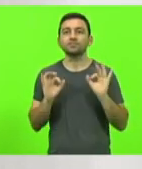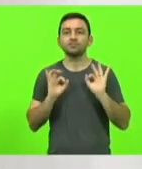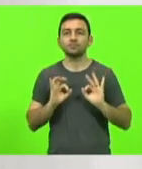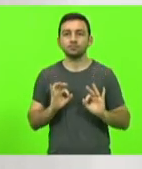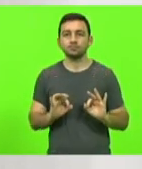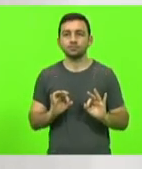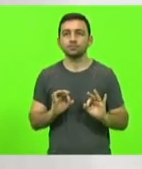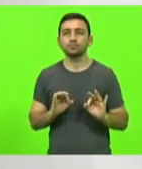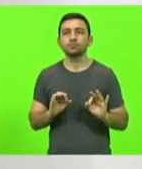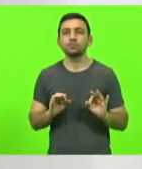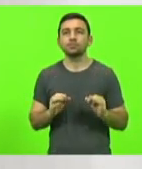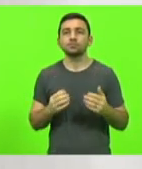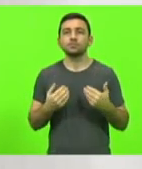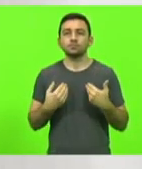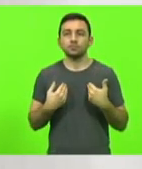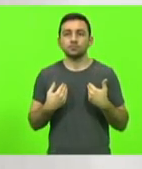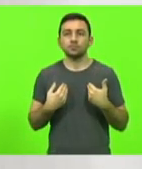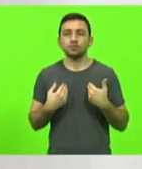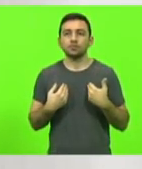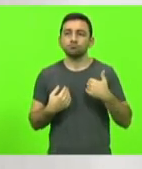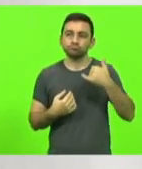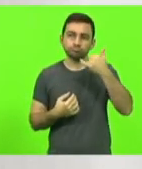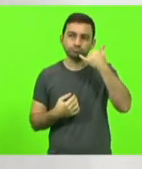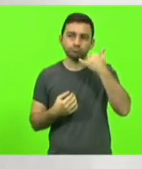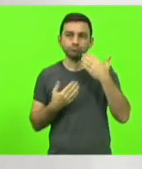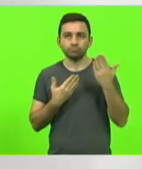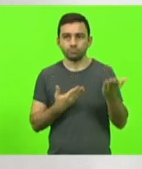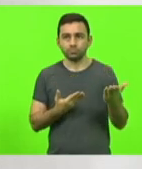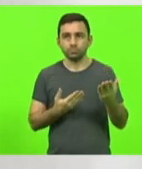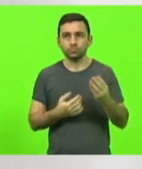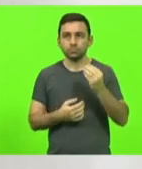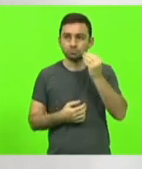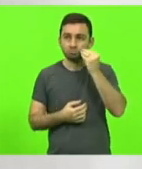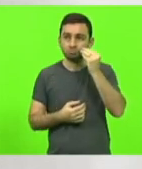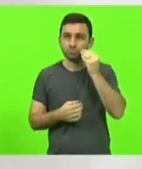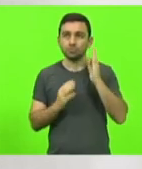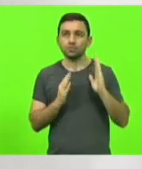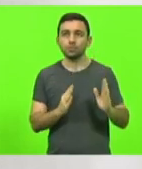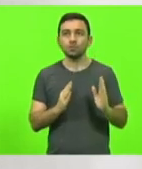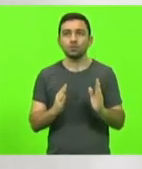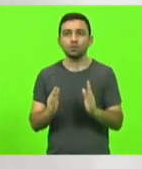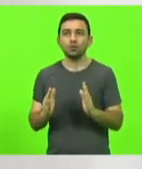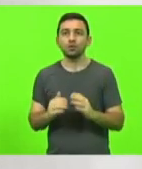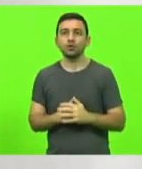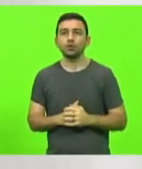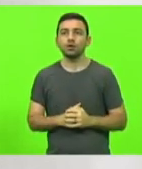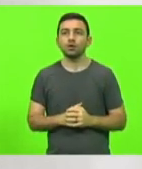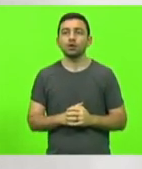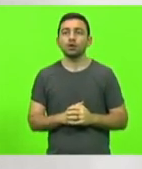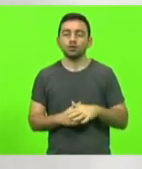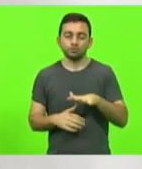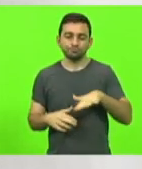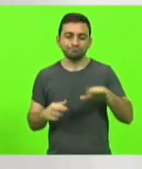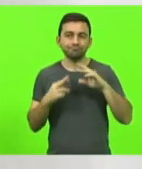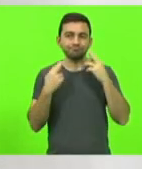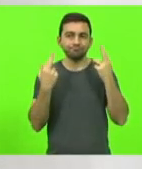vou fazer contato com o deputado para a gente tentar organizar aí essa audiência.